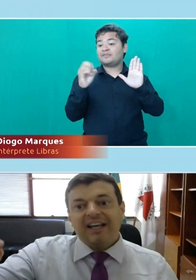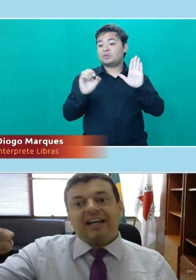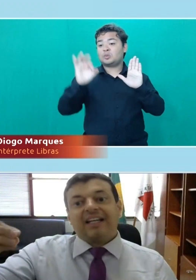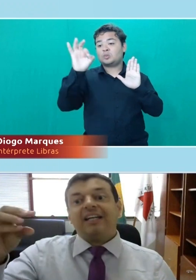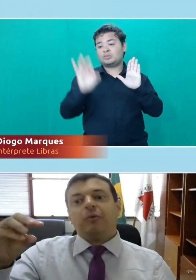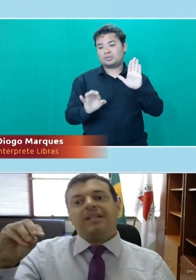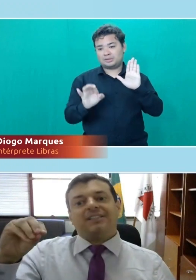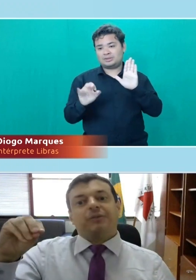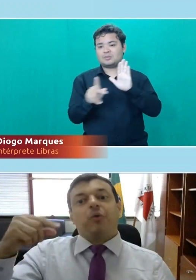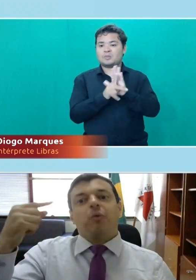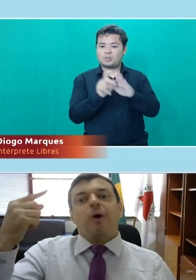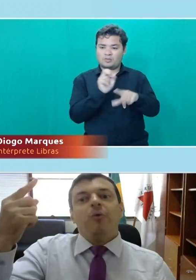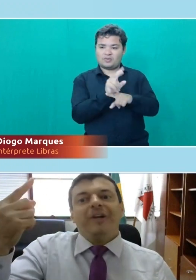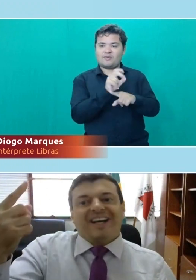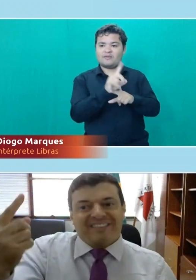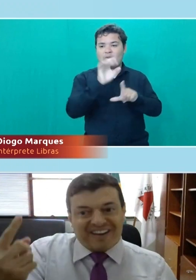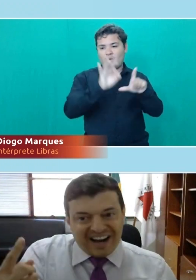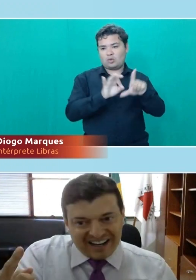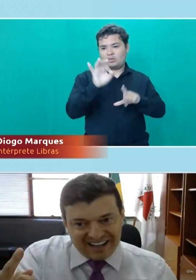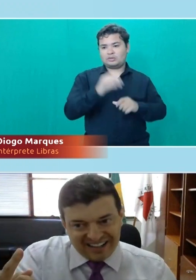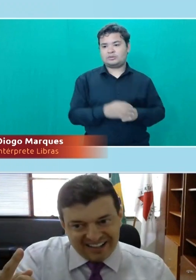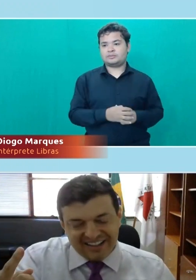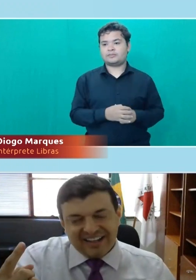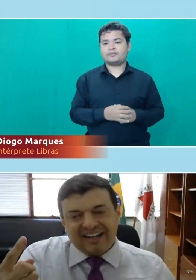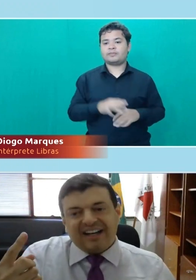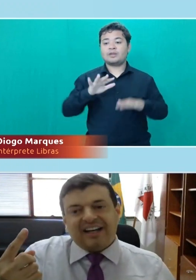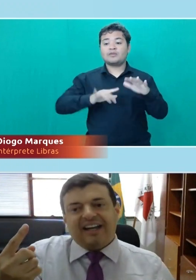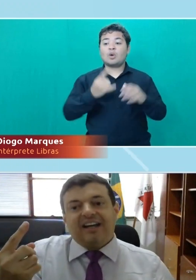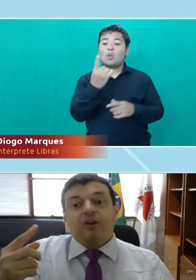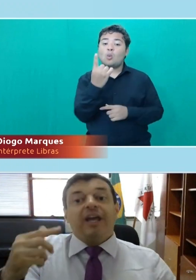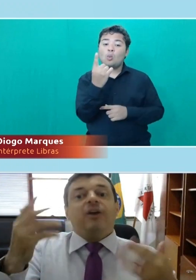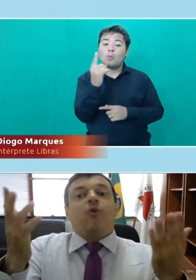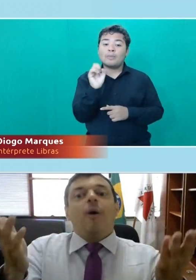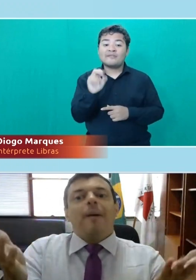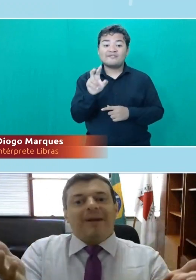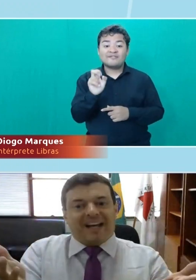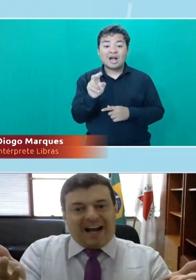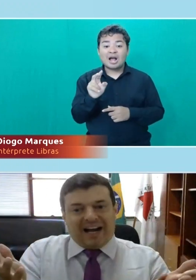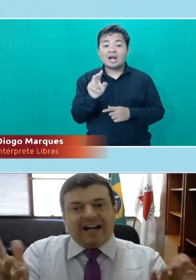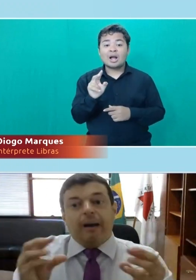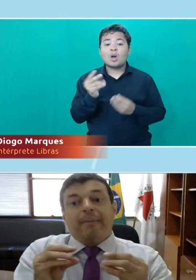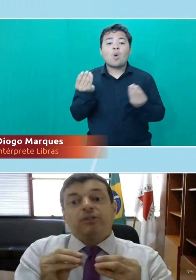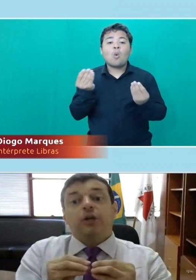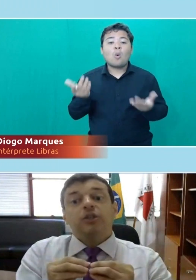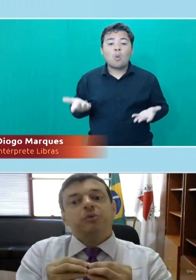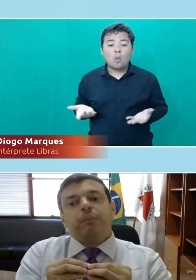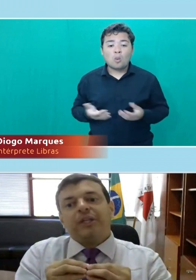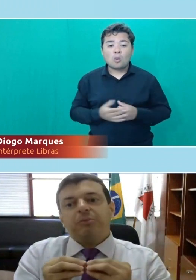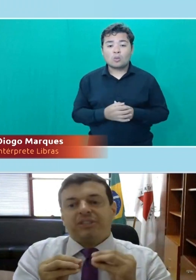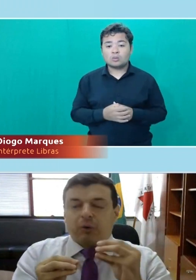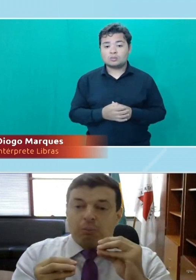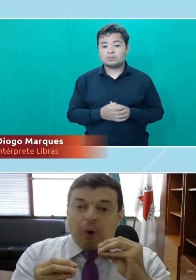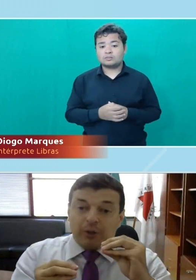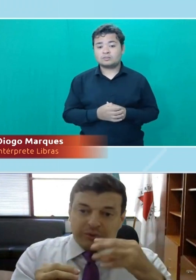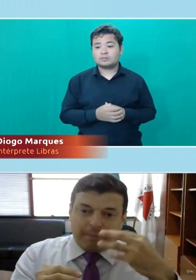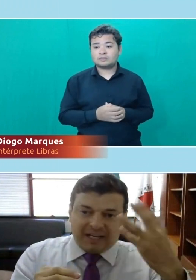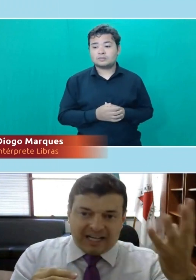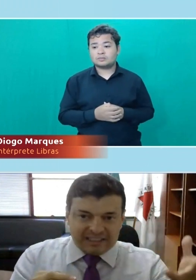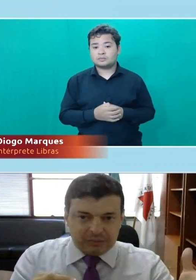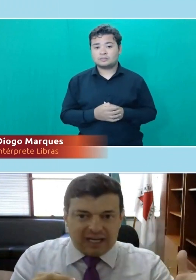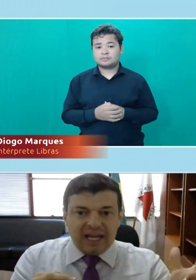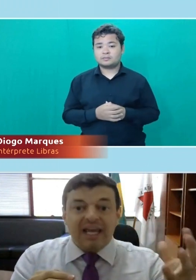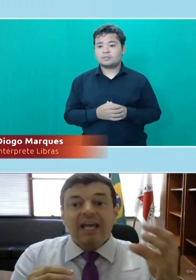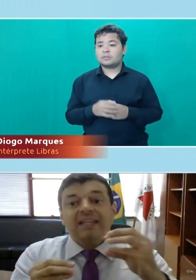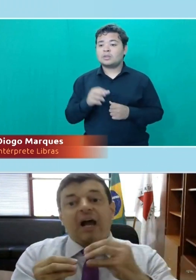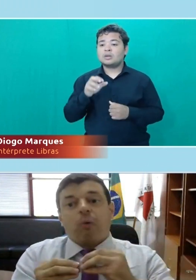vagas. É claro que, quando eu tenho uma única vaga, e aí, como aplicar? Mas nós não podemos ter um modo de